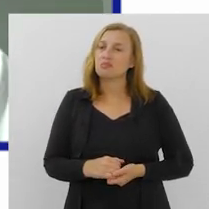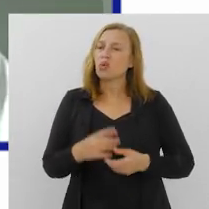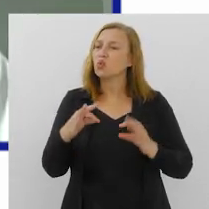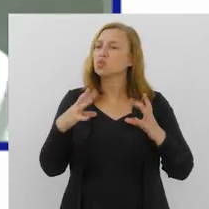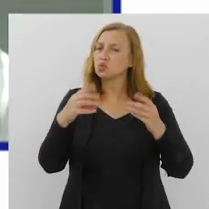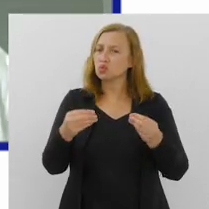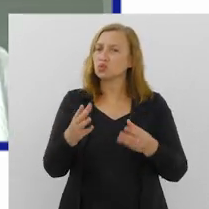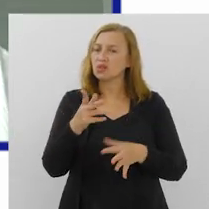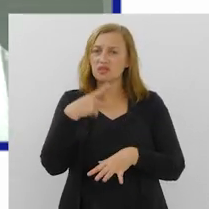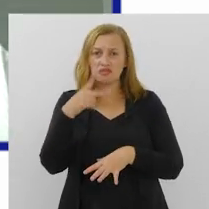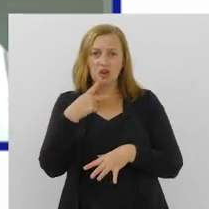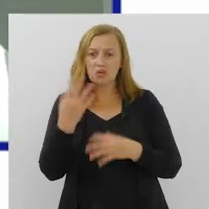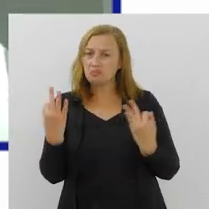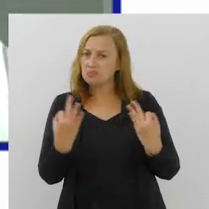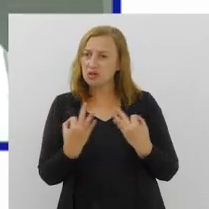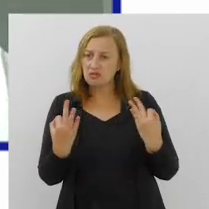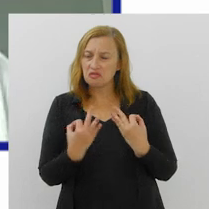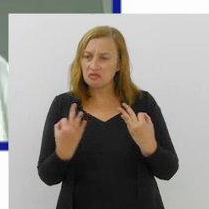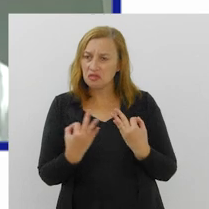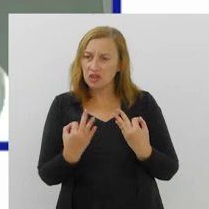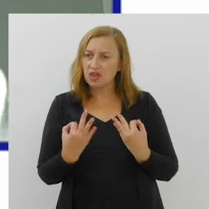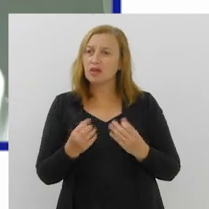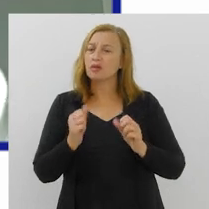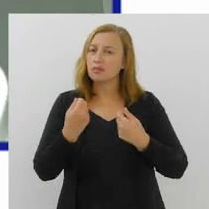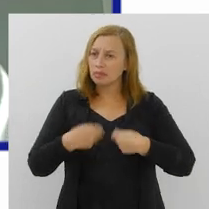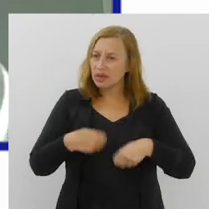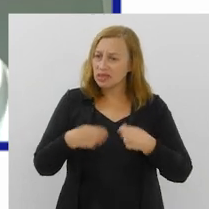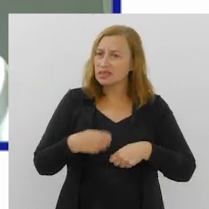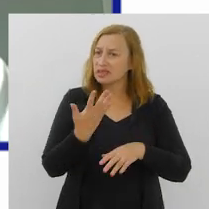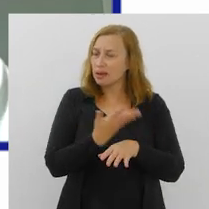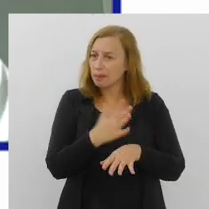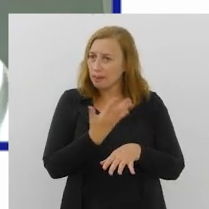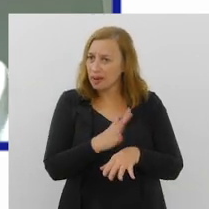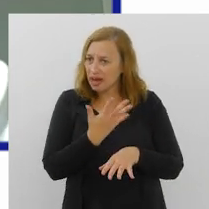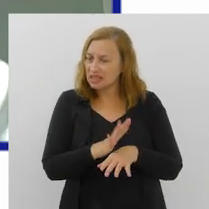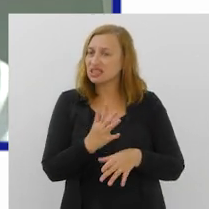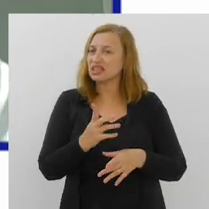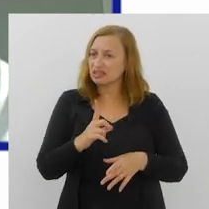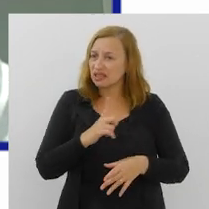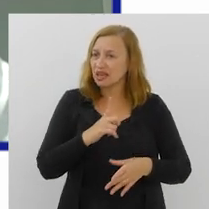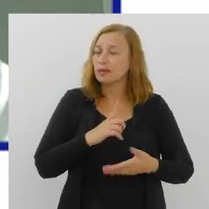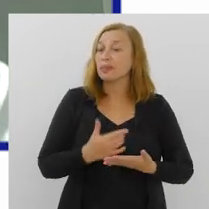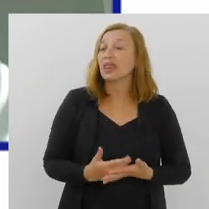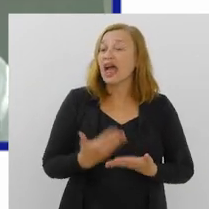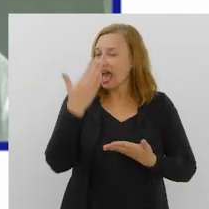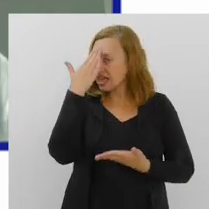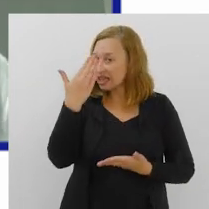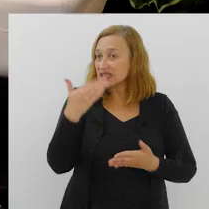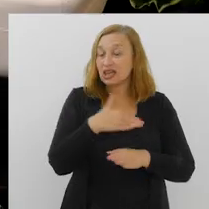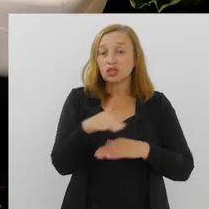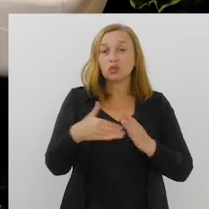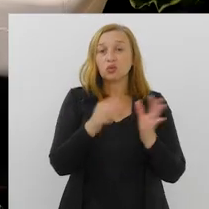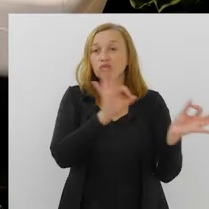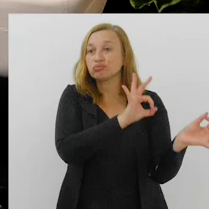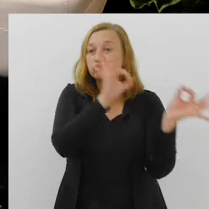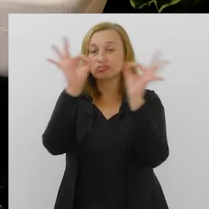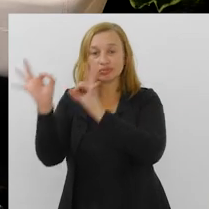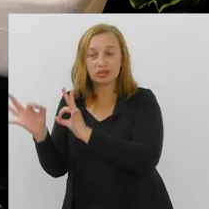pelo que ela conversou conosco. Realmente, tudo é veracidade, tem que ser colocado em prática.